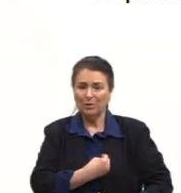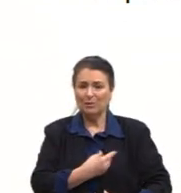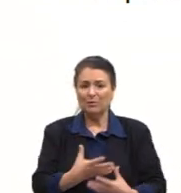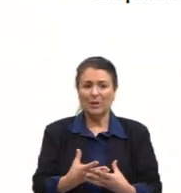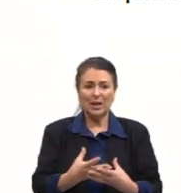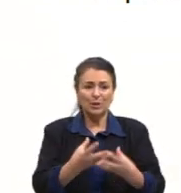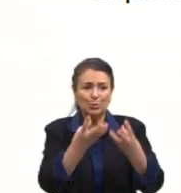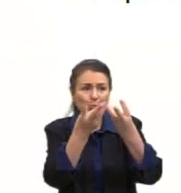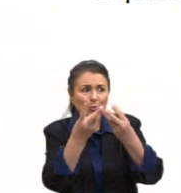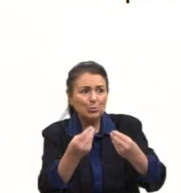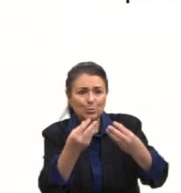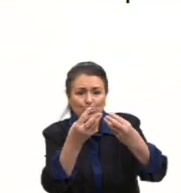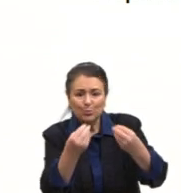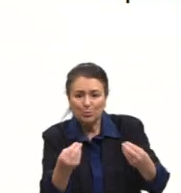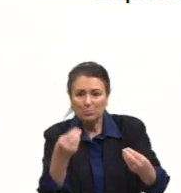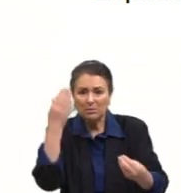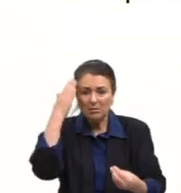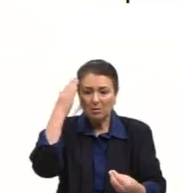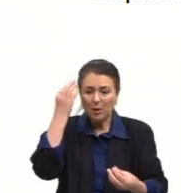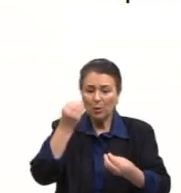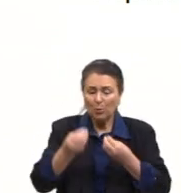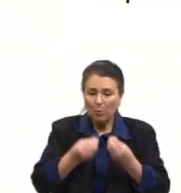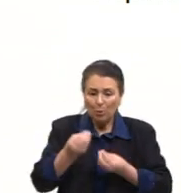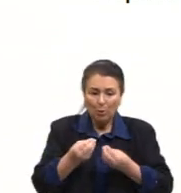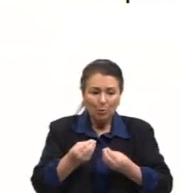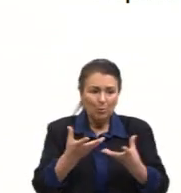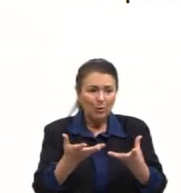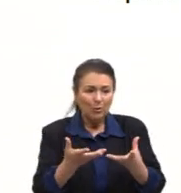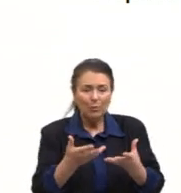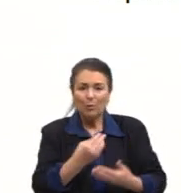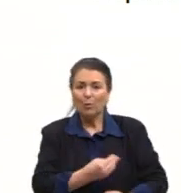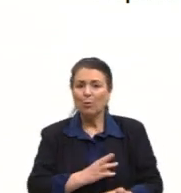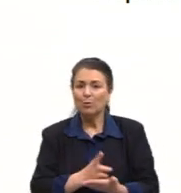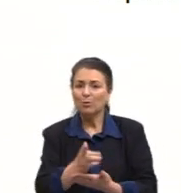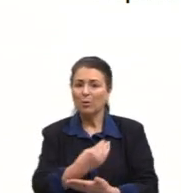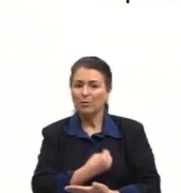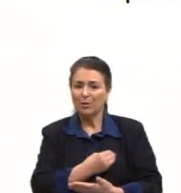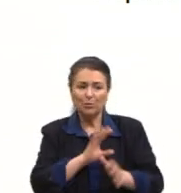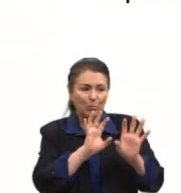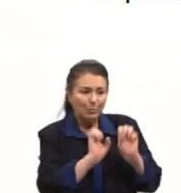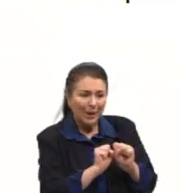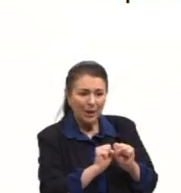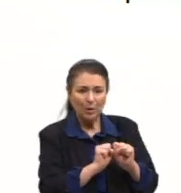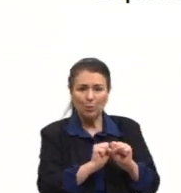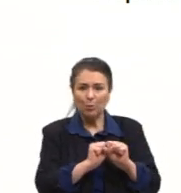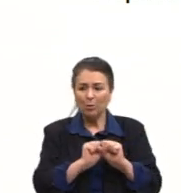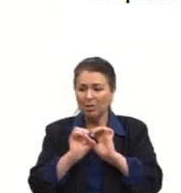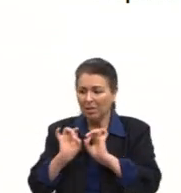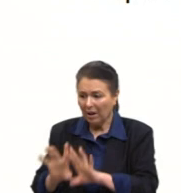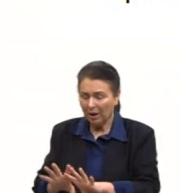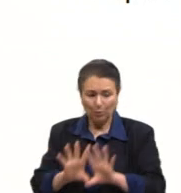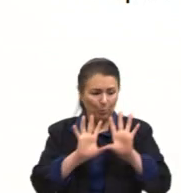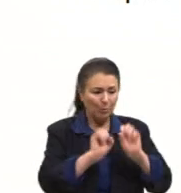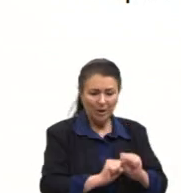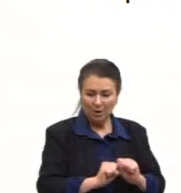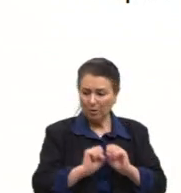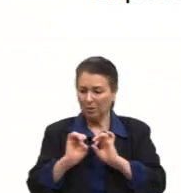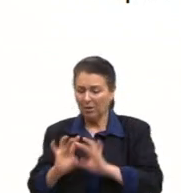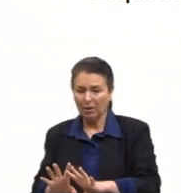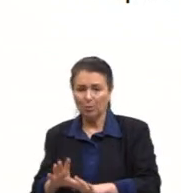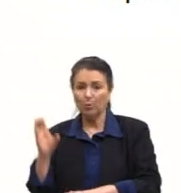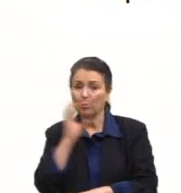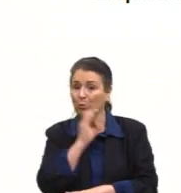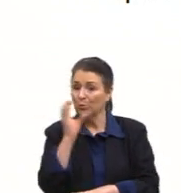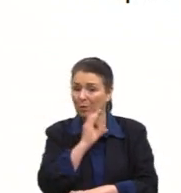desfazer-se do que se apegar a elas. Certo? Olha, veja como é. E como está muito impregnado e muito próximo a